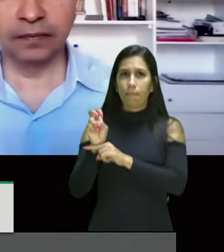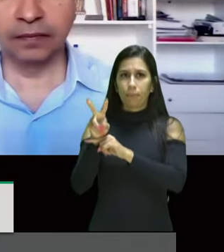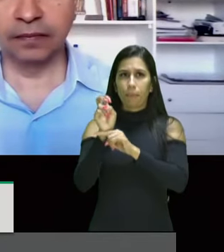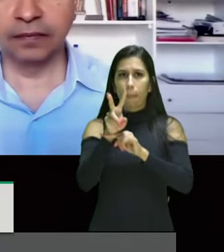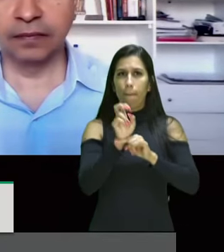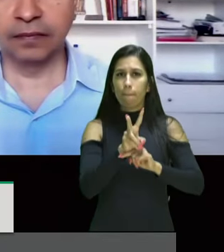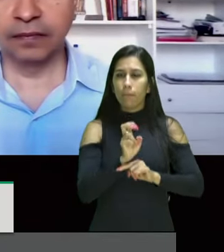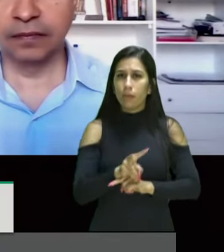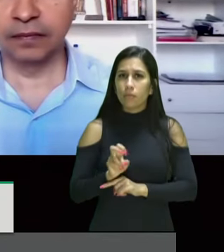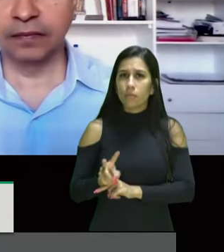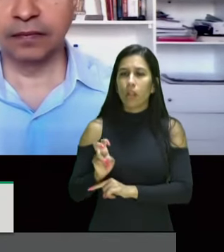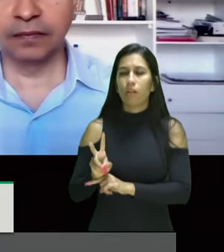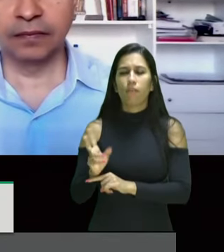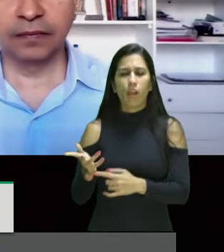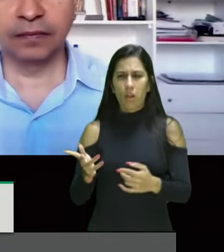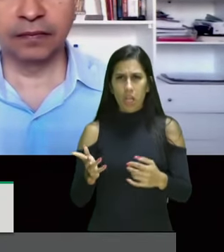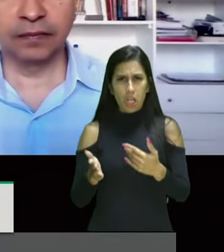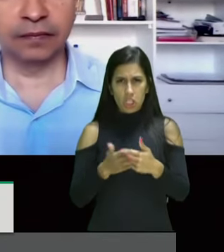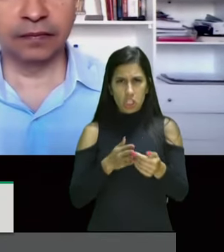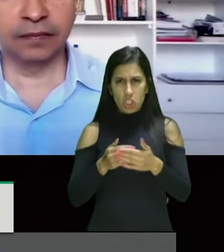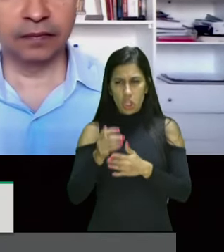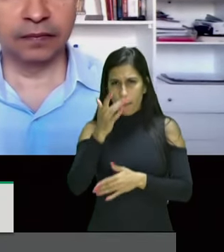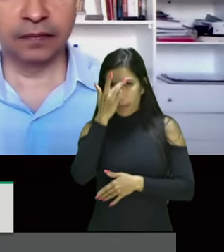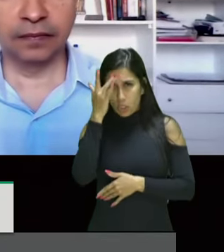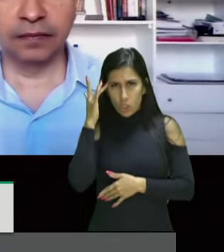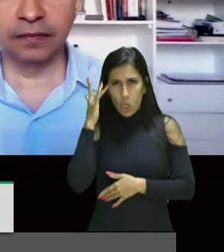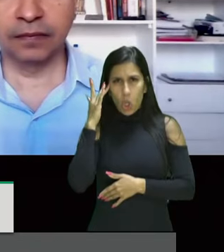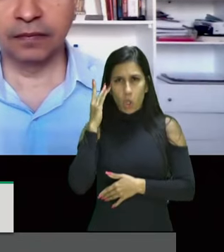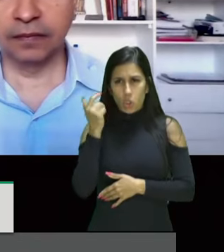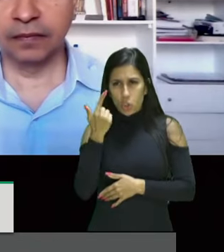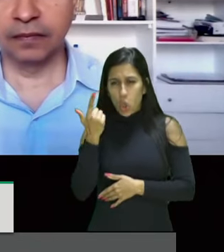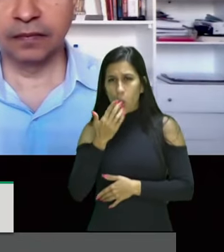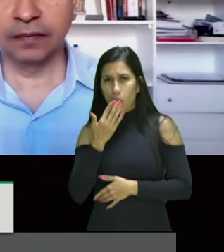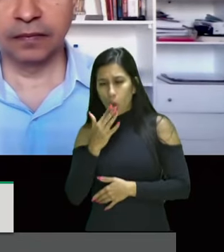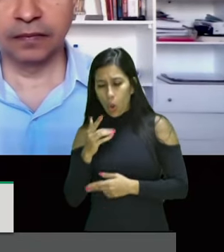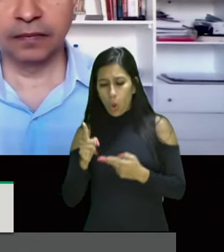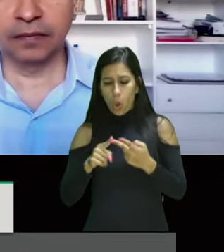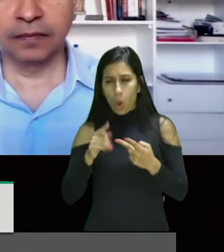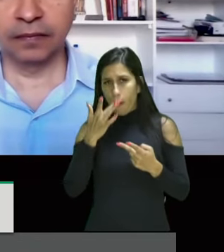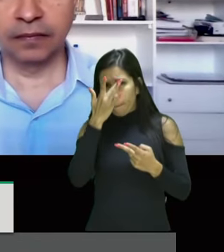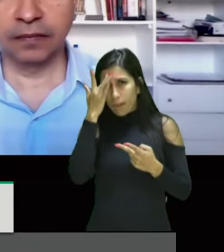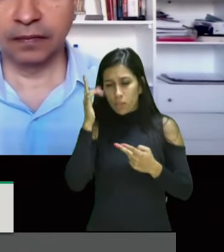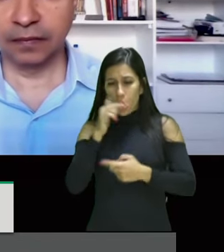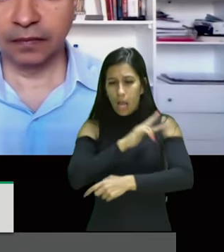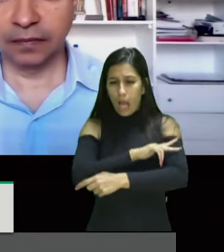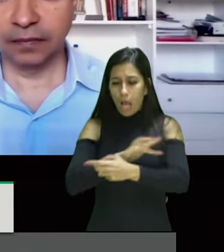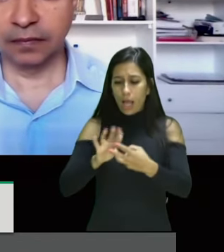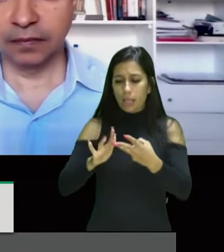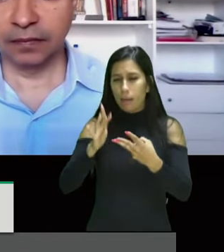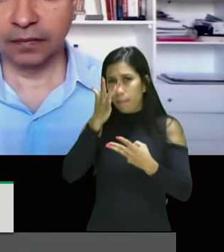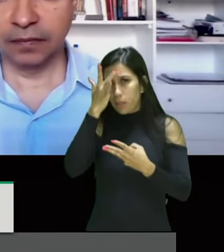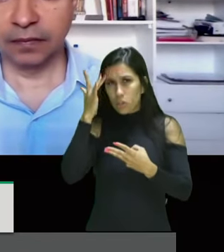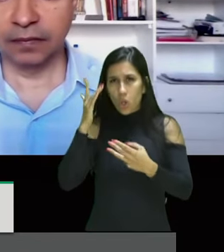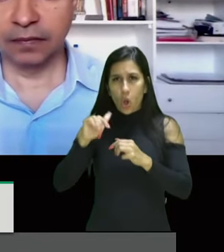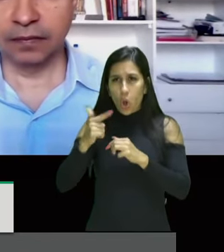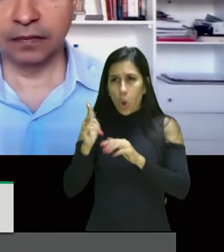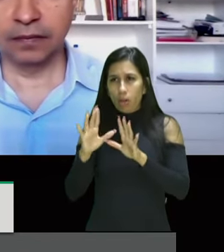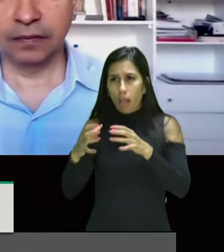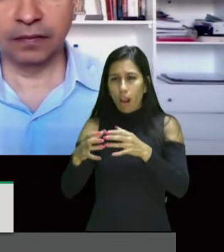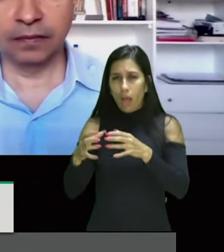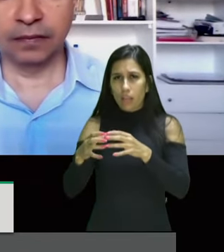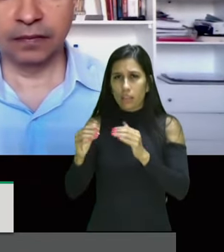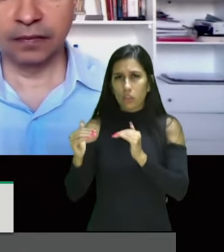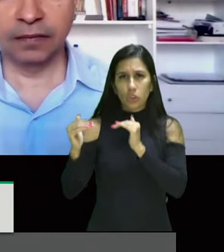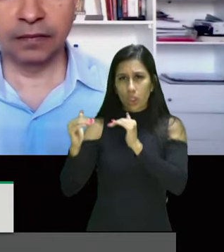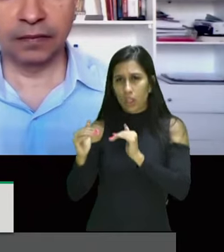classe social e nem cor no Brasil mata duas vezes mais pessoas negras do que pessoas brancas